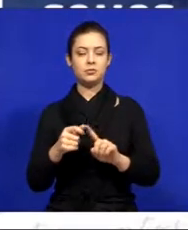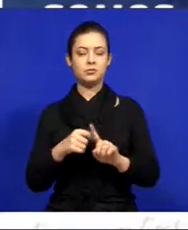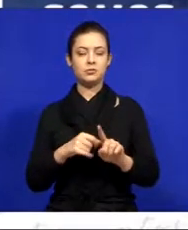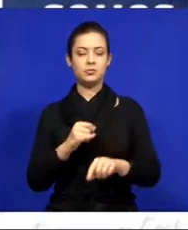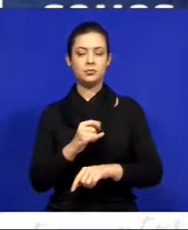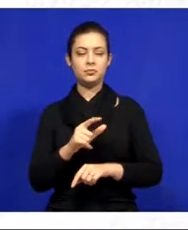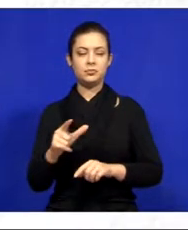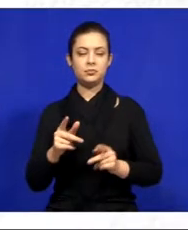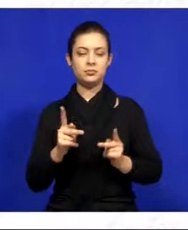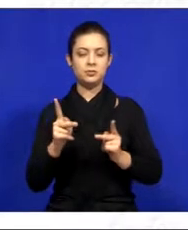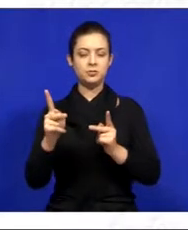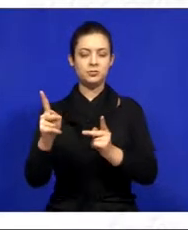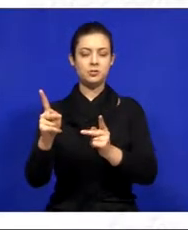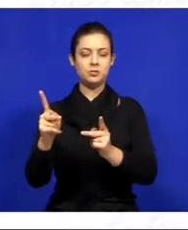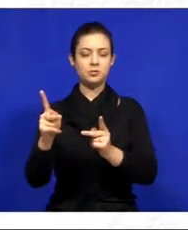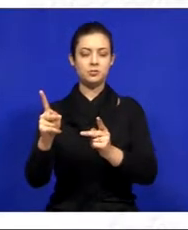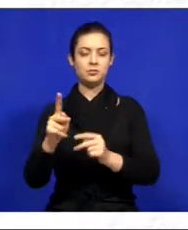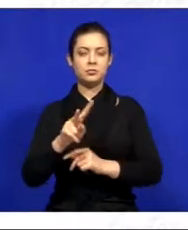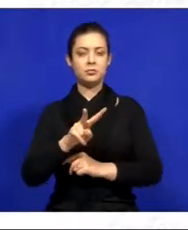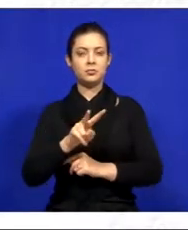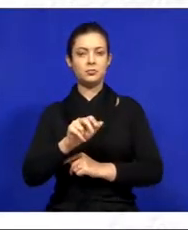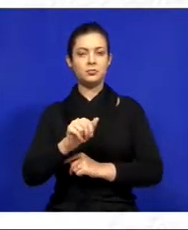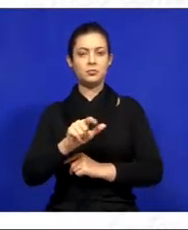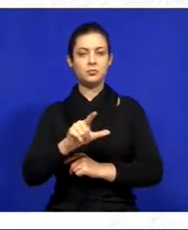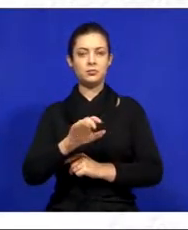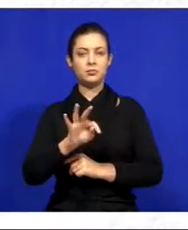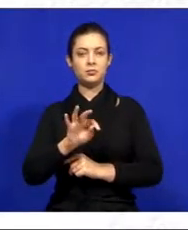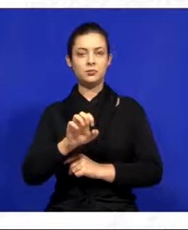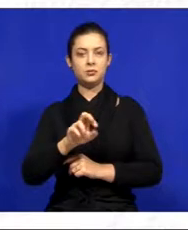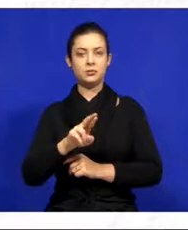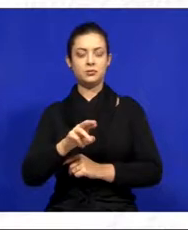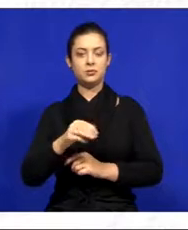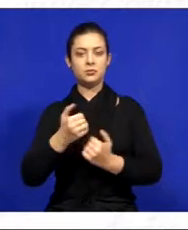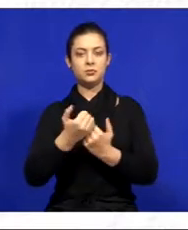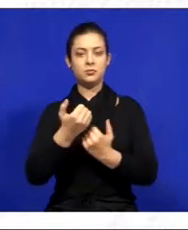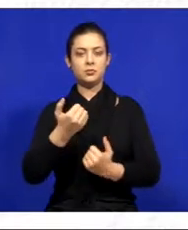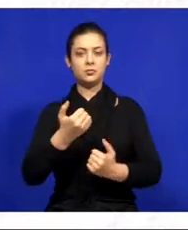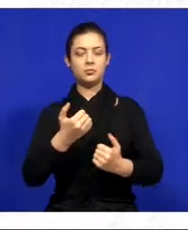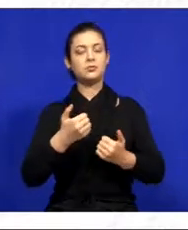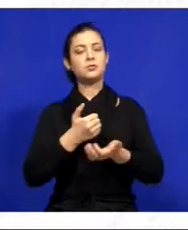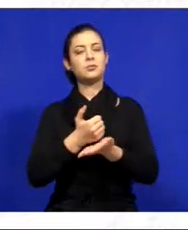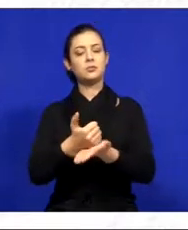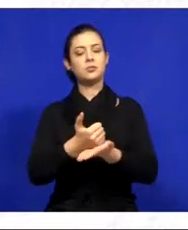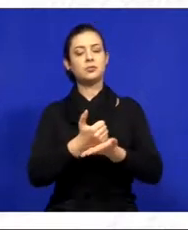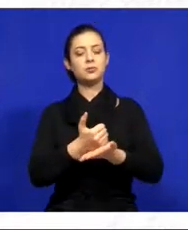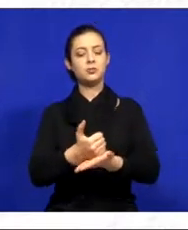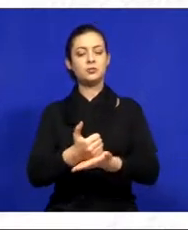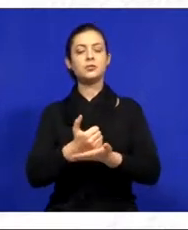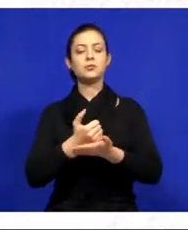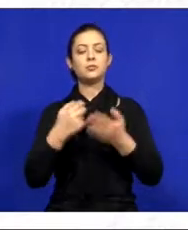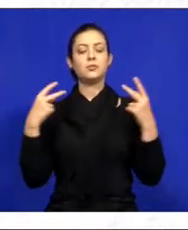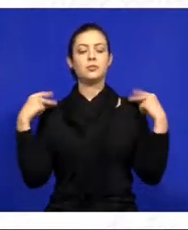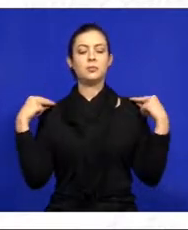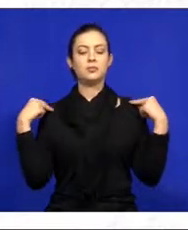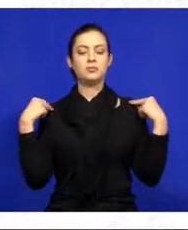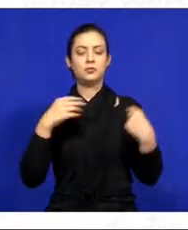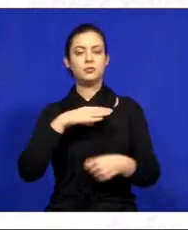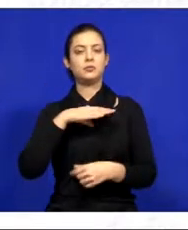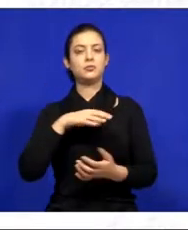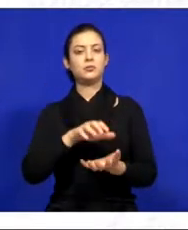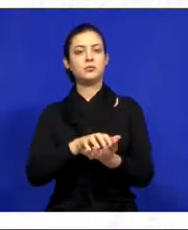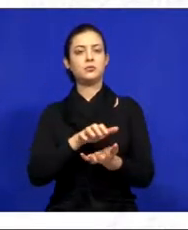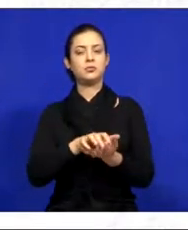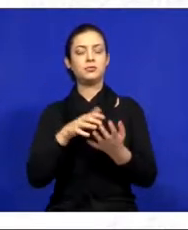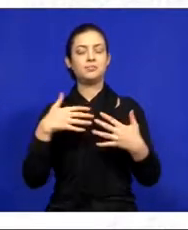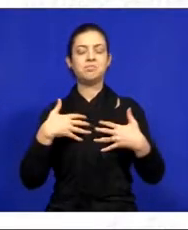visita do senhor Walter Casimiro, ministro dos transportes, que esteve no município de Jacareí. Uma